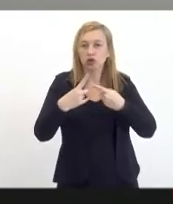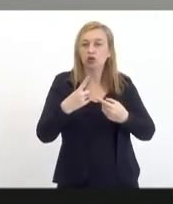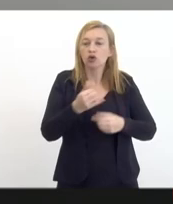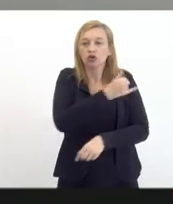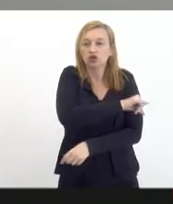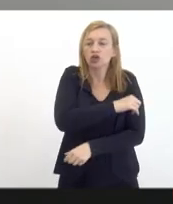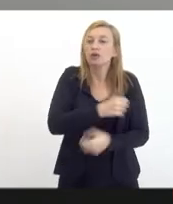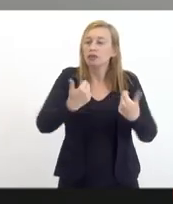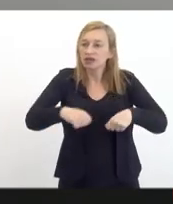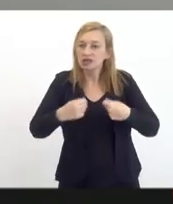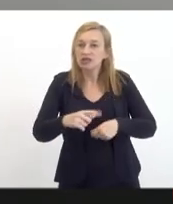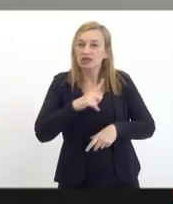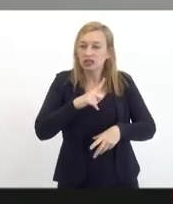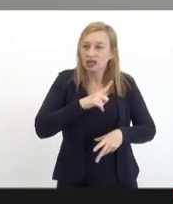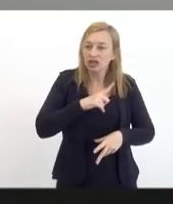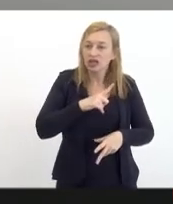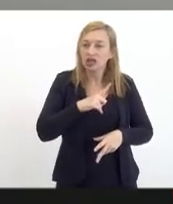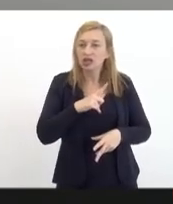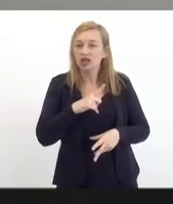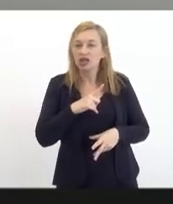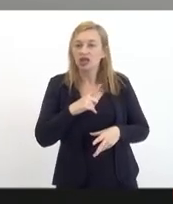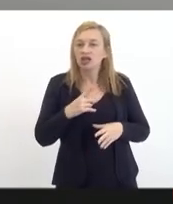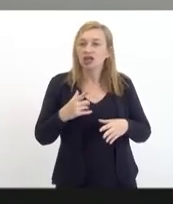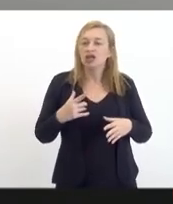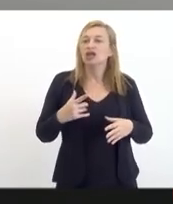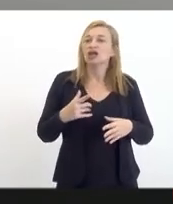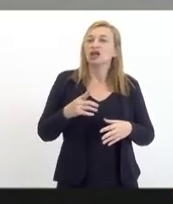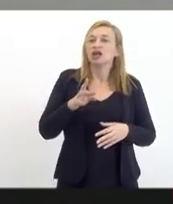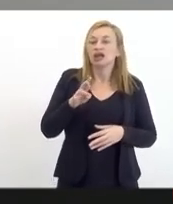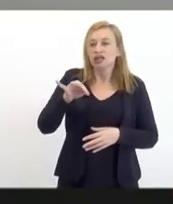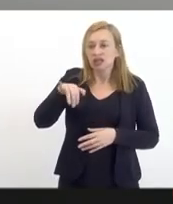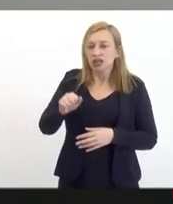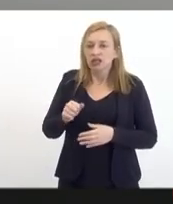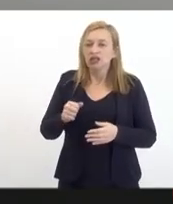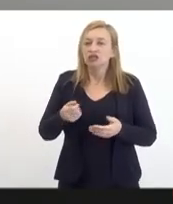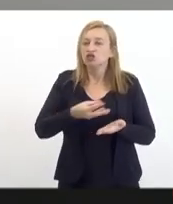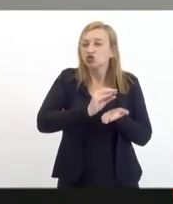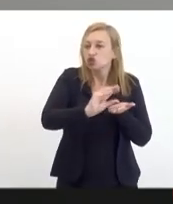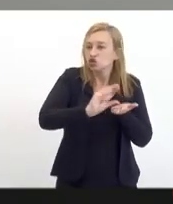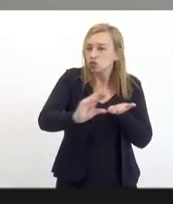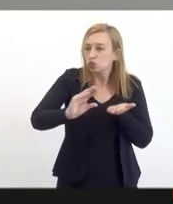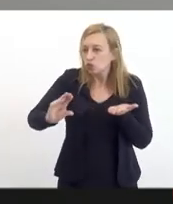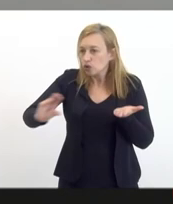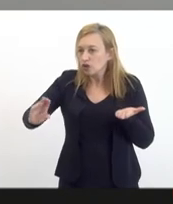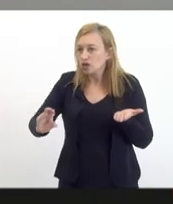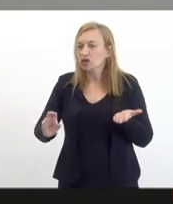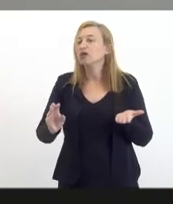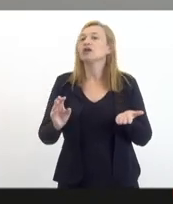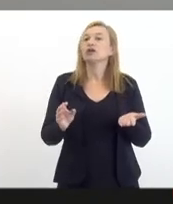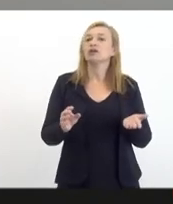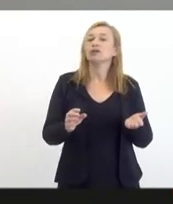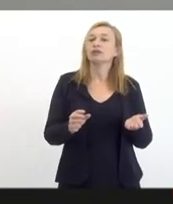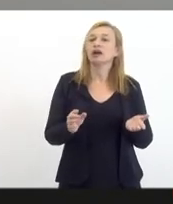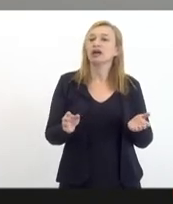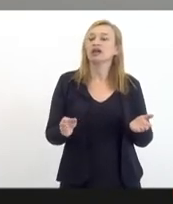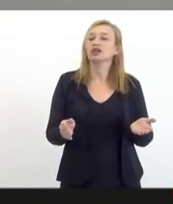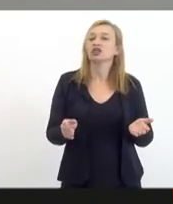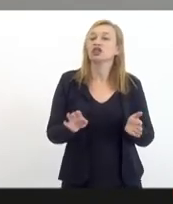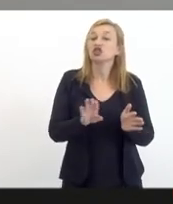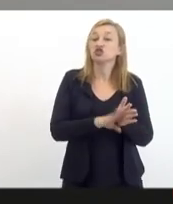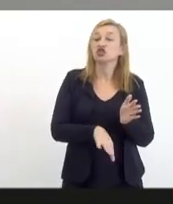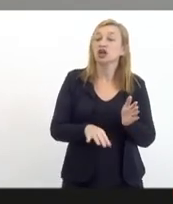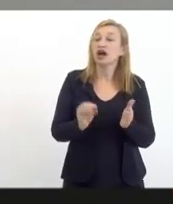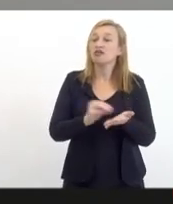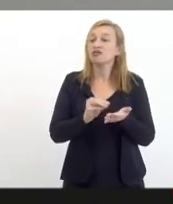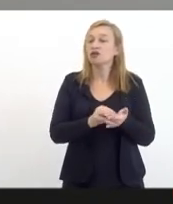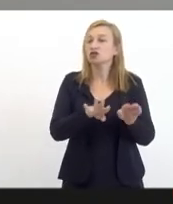precisa gerar receitas novas duradouras seja capaz de distribuí-las para aplacar desigualdade como eu disse agora há pouco e essa agenda